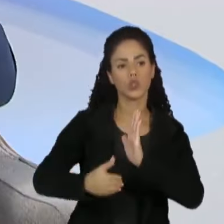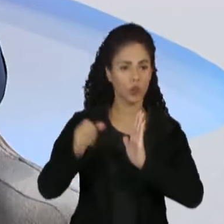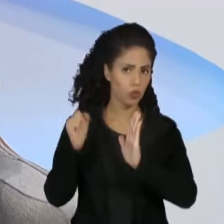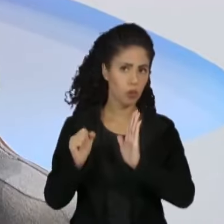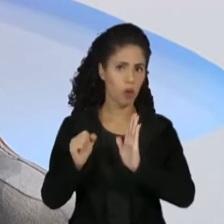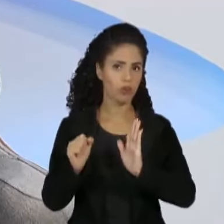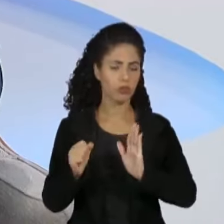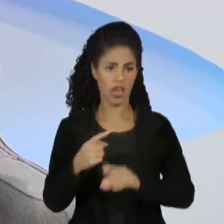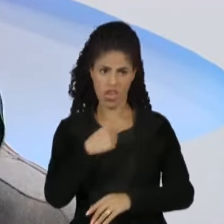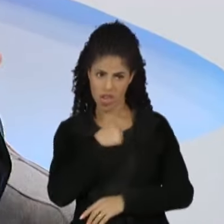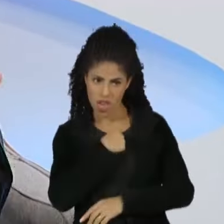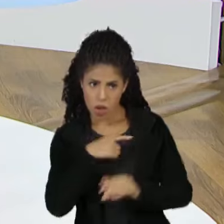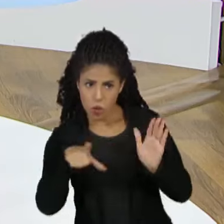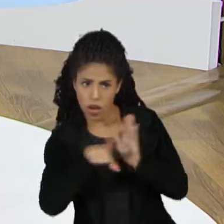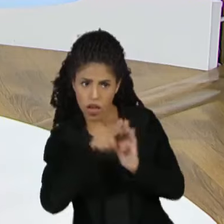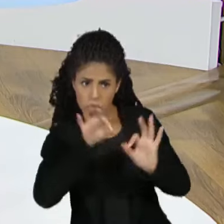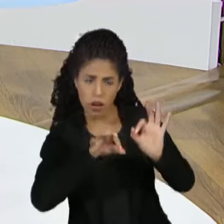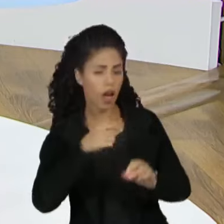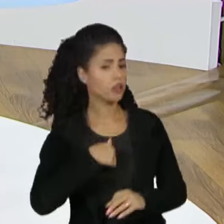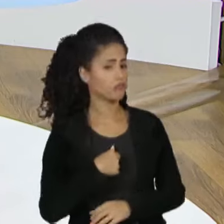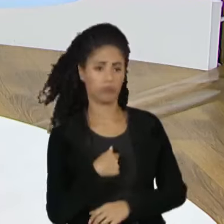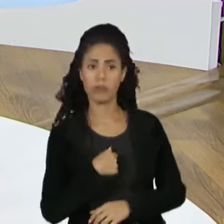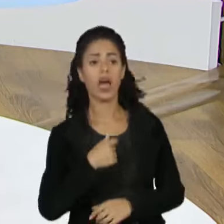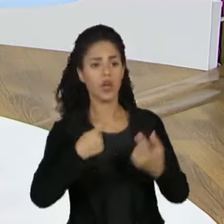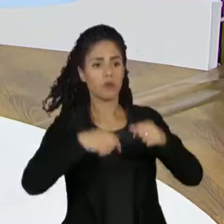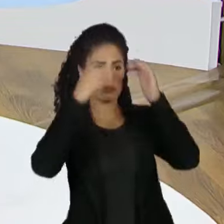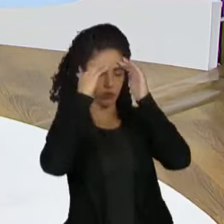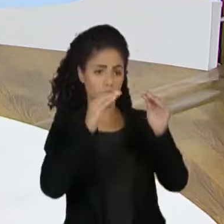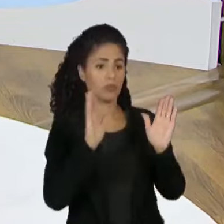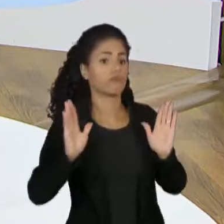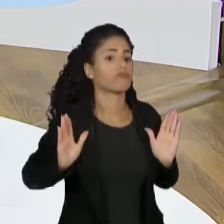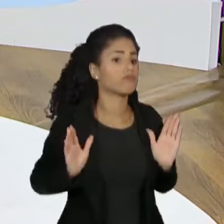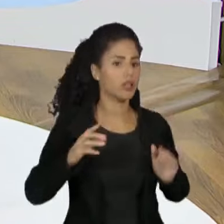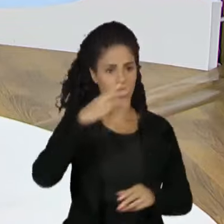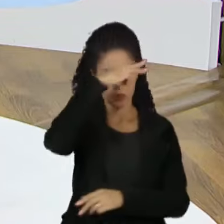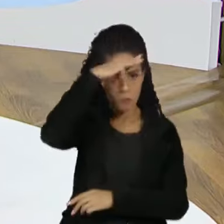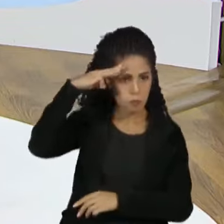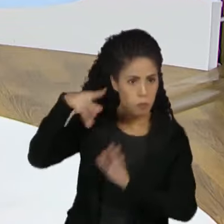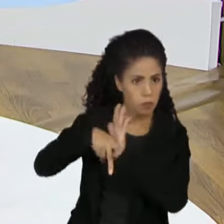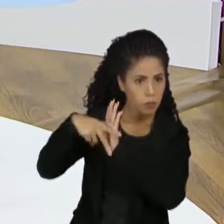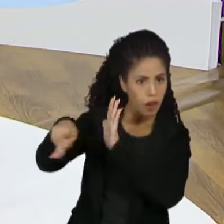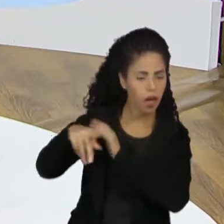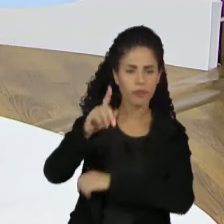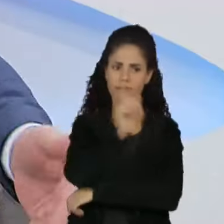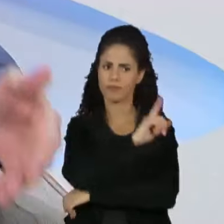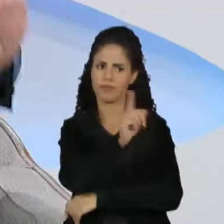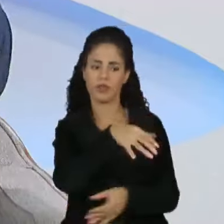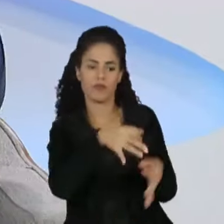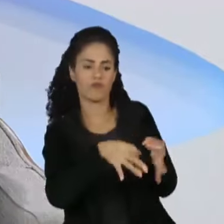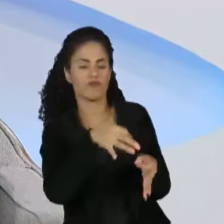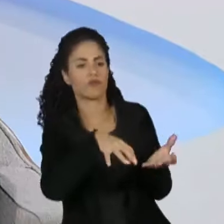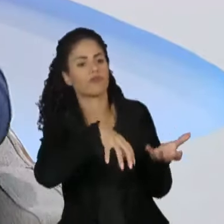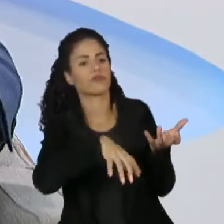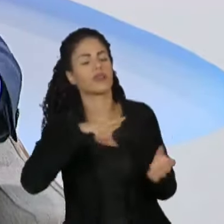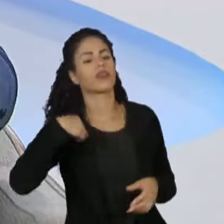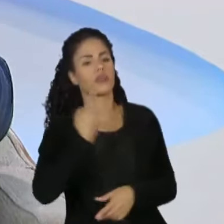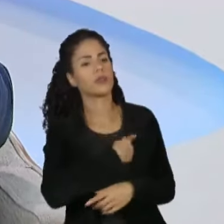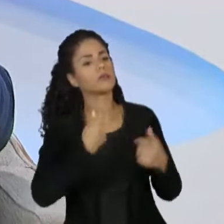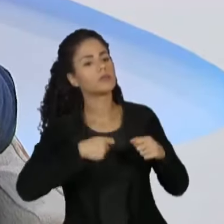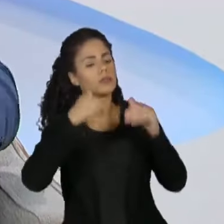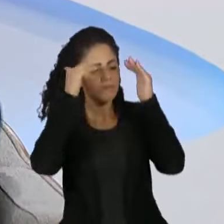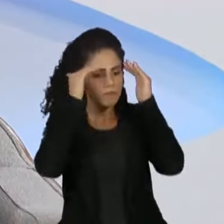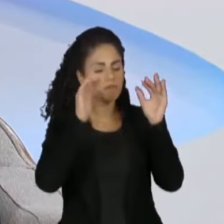Mas não sou eu que fiz essa lei, eu sou obrigado a cumprir. Não é uma lei estadual de Mato Grosso, é uma lei feita pelo Congresso Nacional. Então, nós precisamos